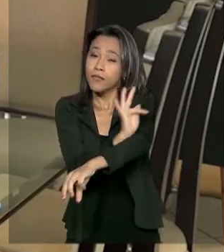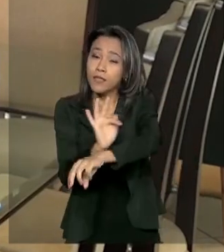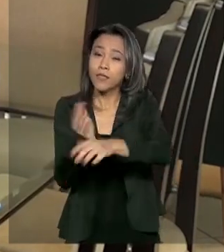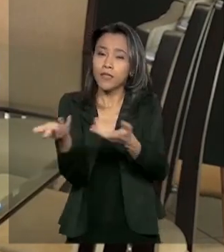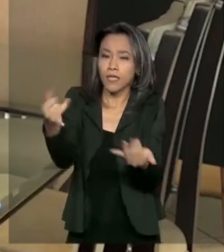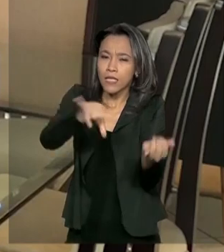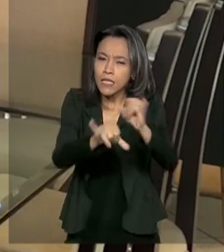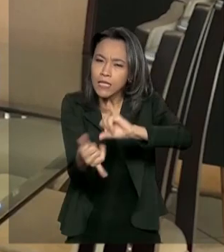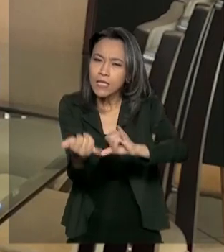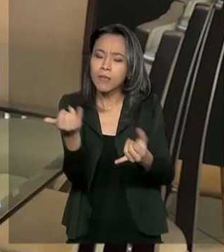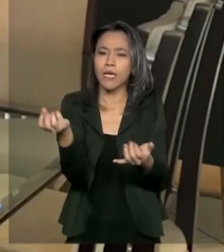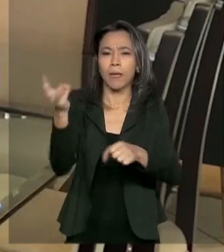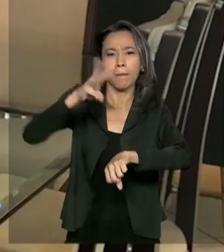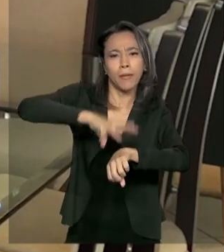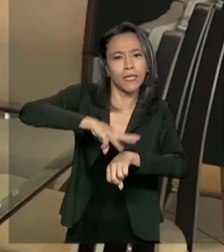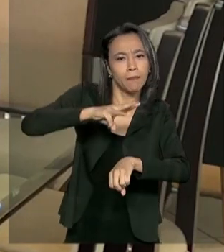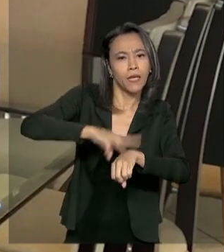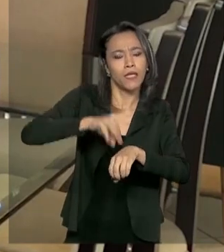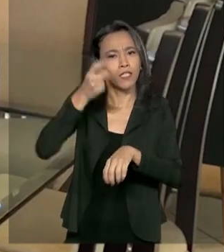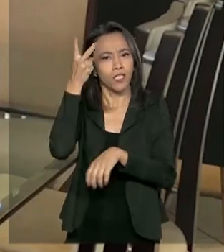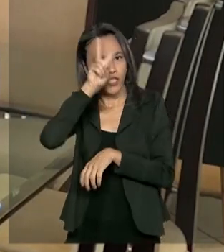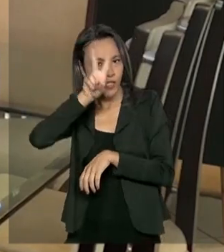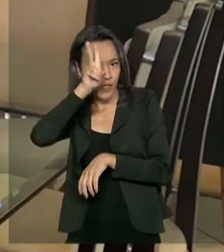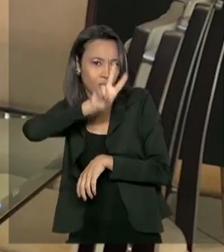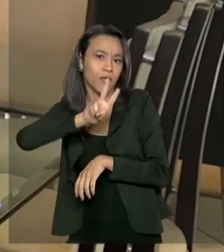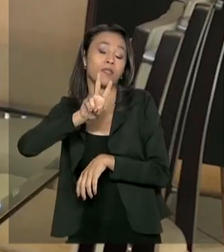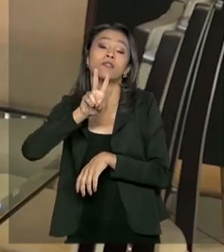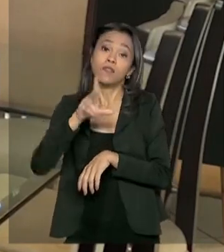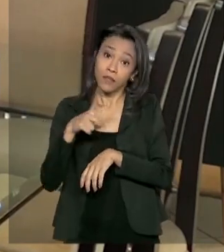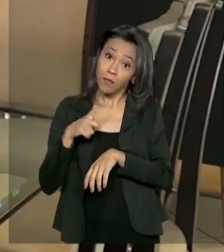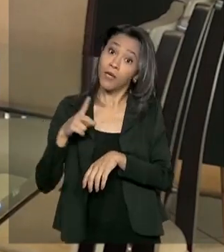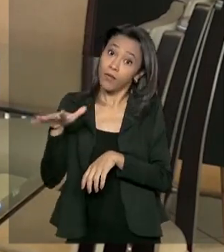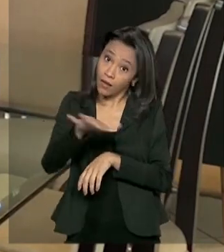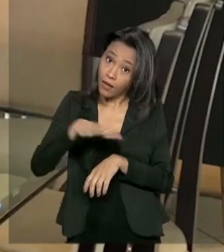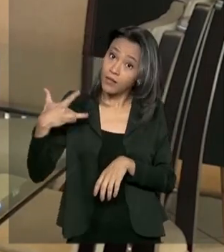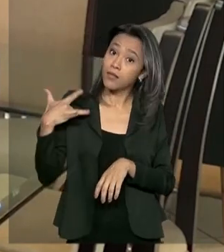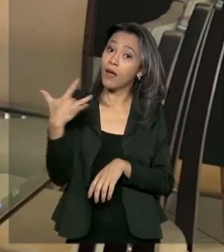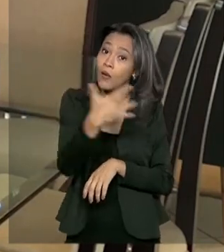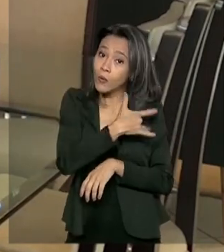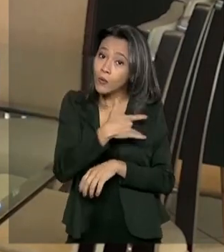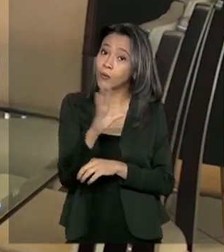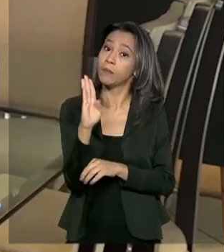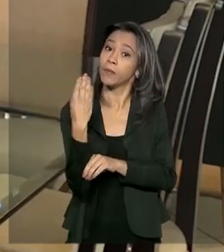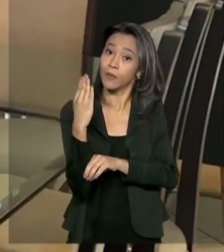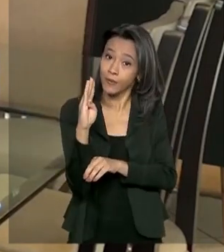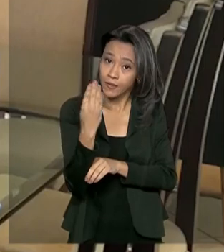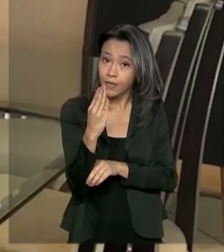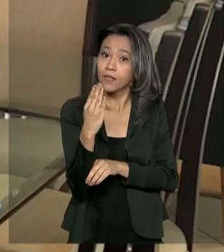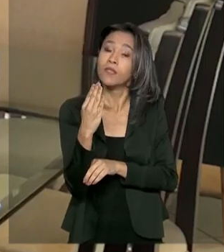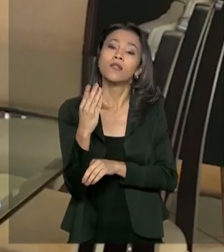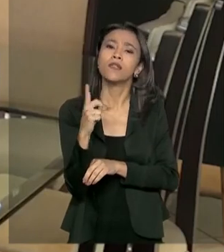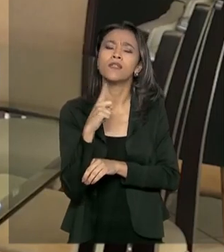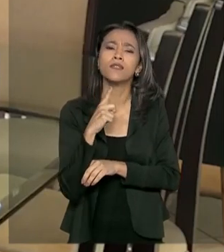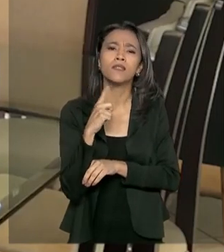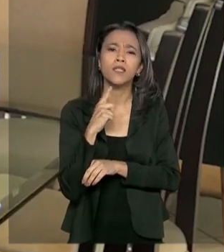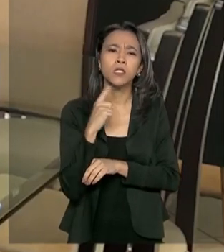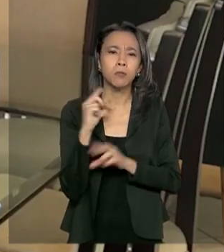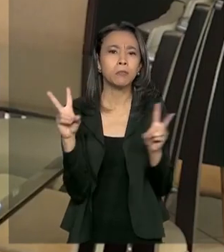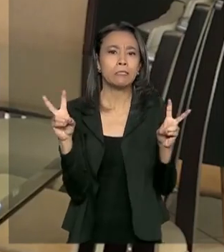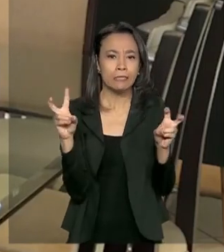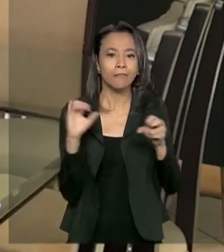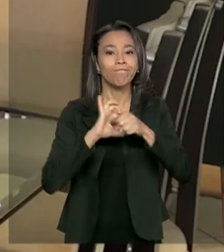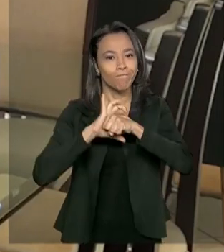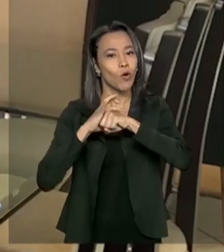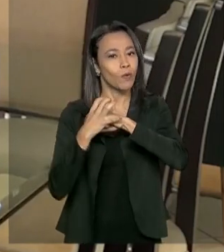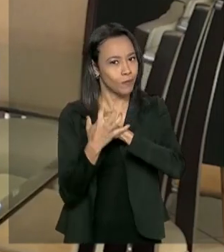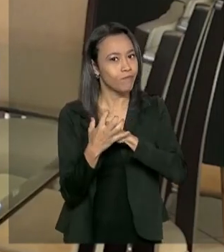química, matemática e história. Além de saúde, biologia e uma abordagem sobre o coronavírus.